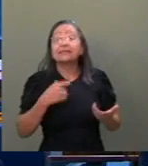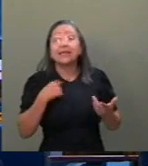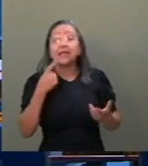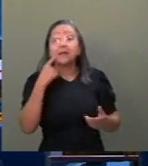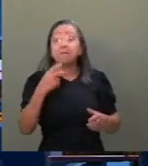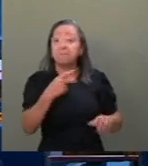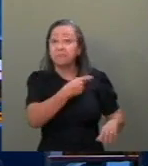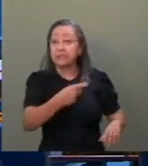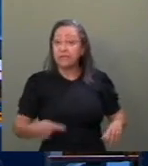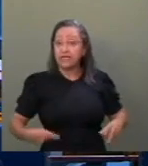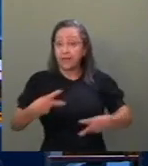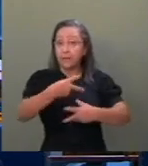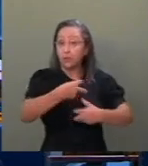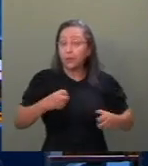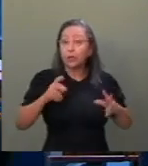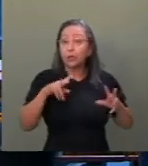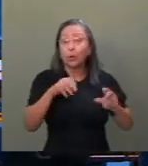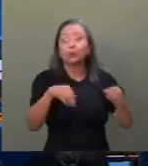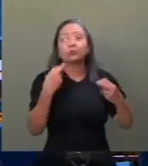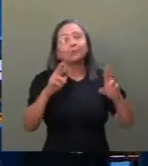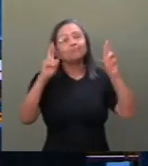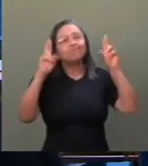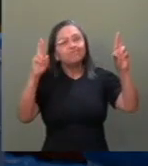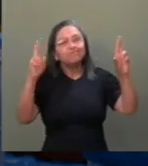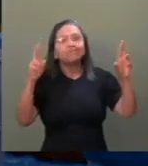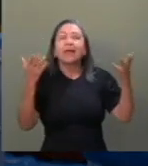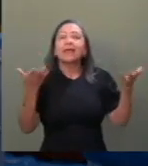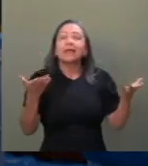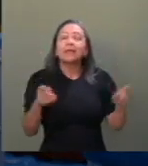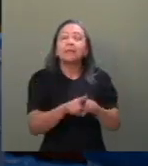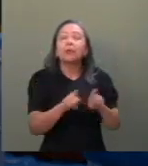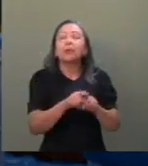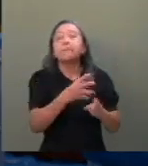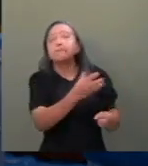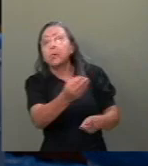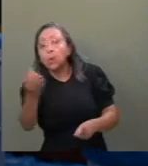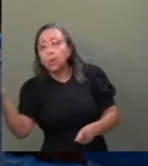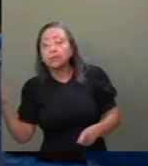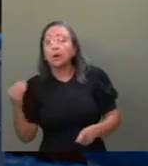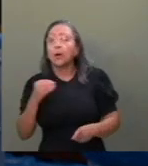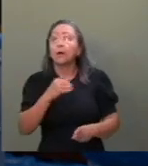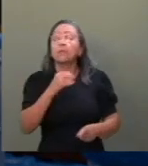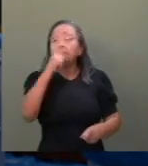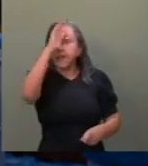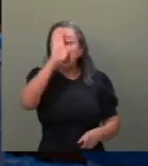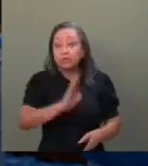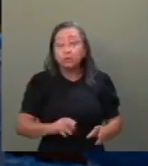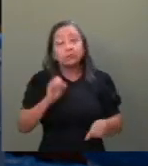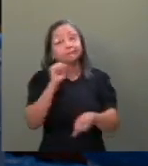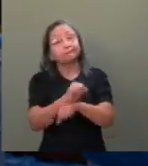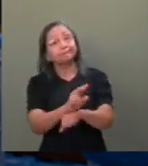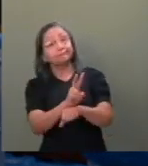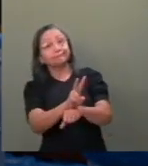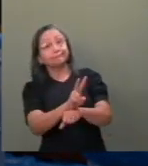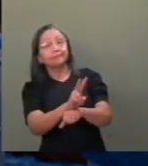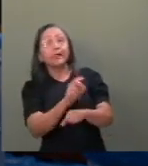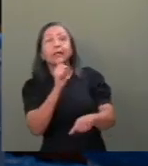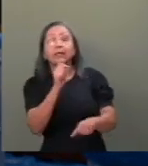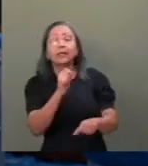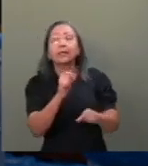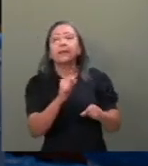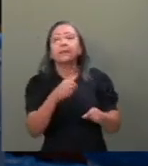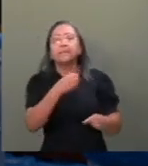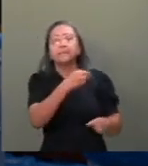Petrobras, que é o que todos nós desejamos aqui no Congresso Nacional, e o que muita gente no Brasil inteiro, na verdade, espera, se como